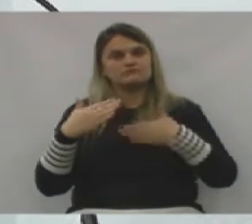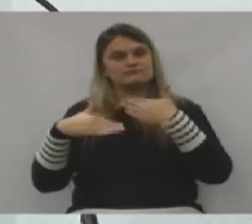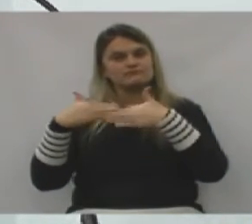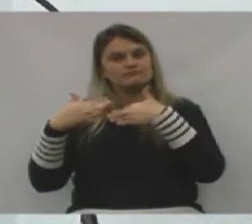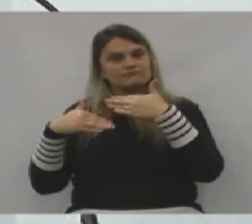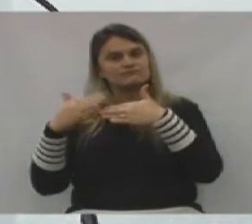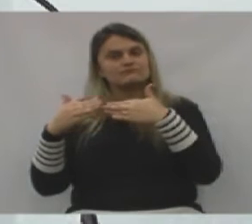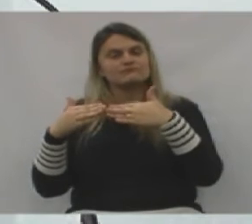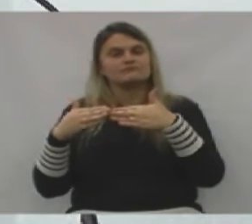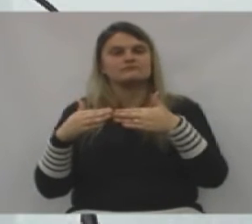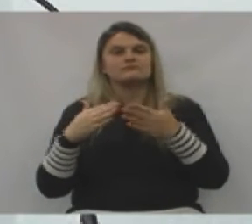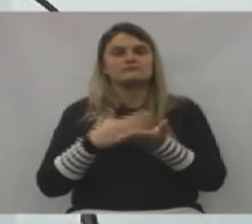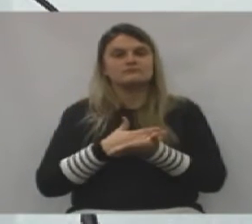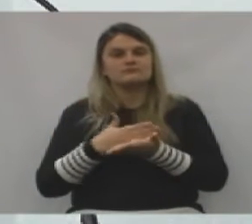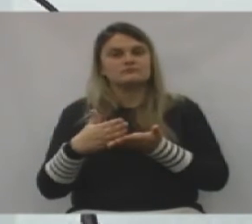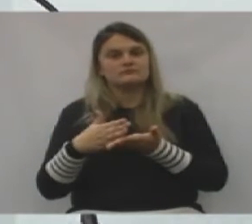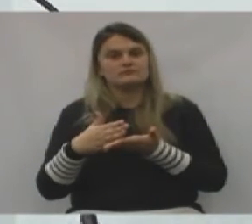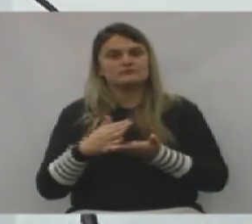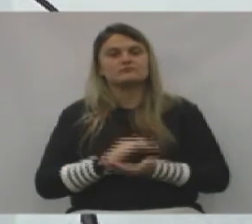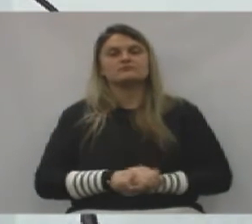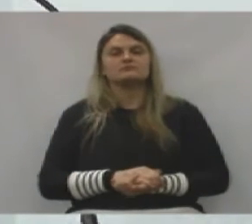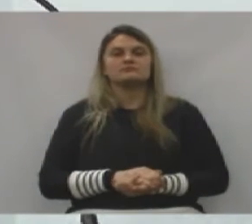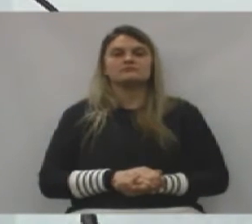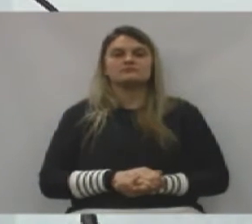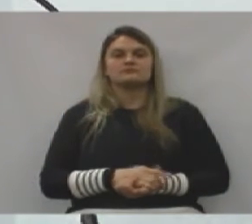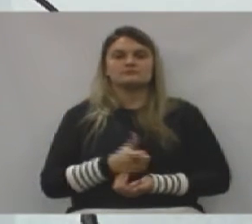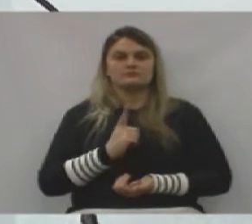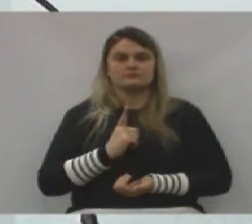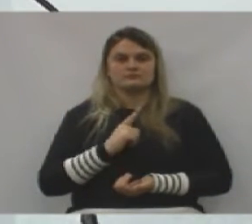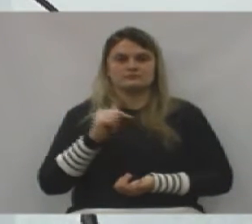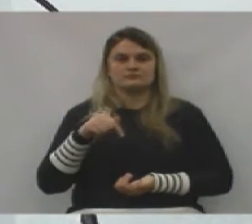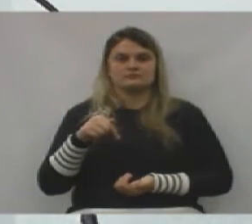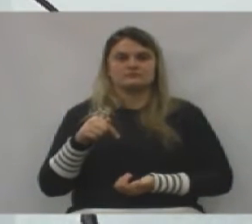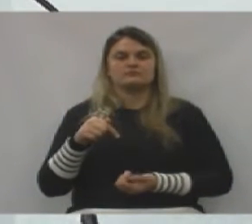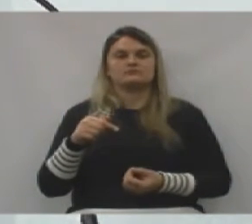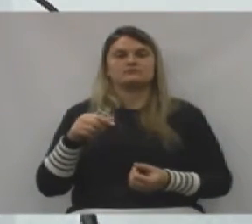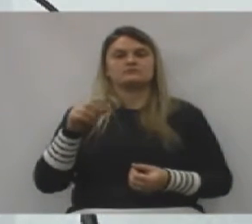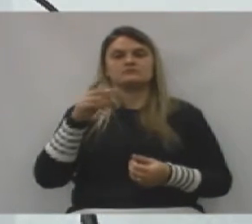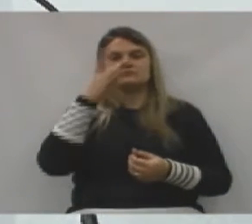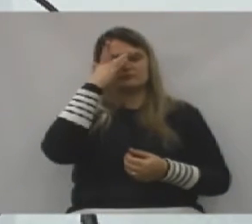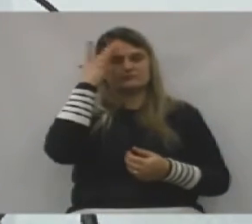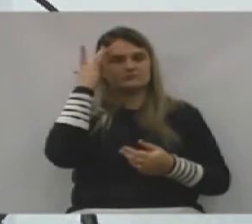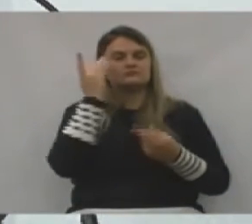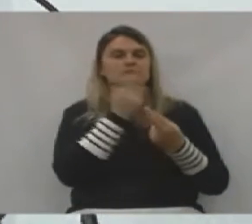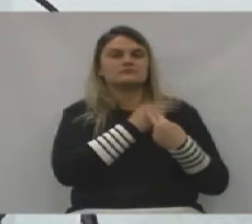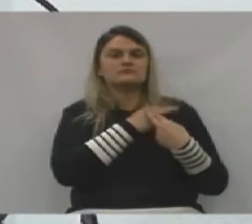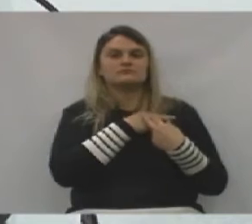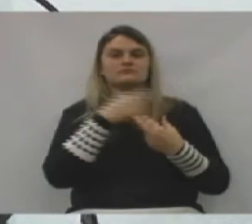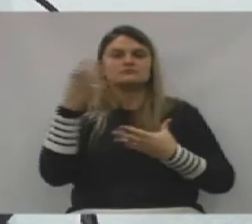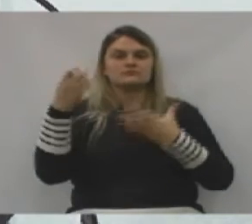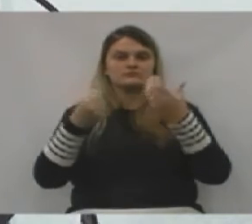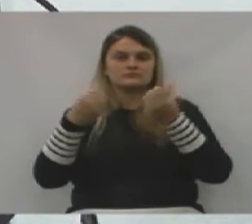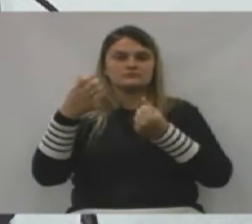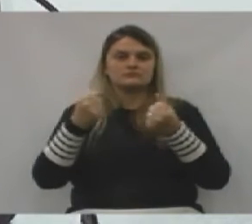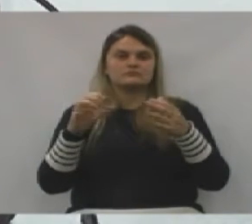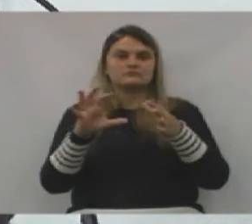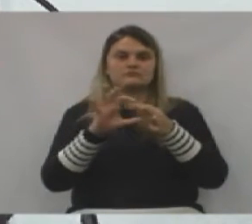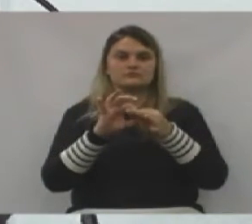que estamos recomeçando. Nós temos aqui a Bacia Leiteira, a parceria com Porto Vitória,